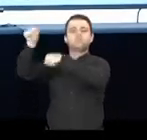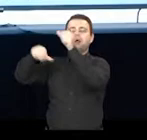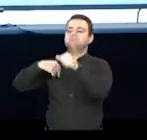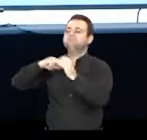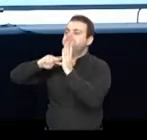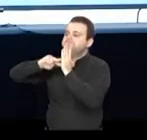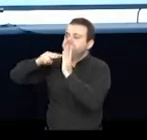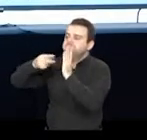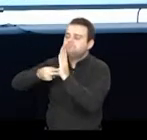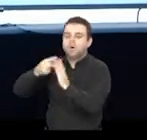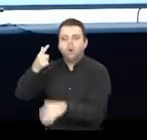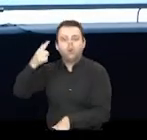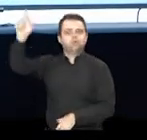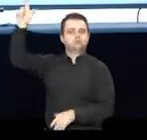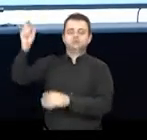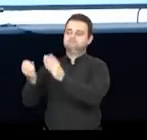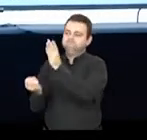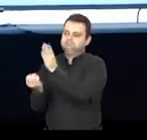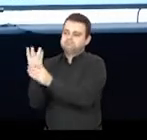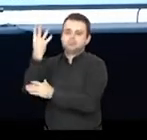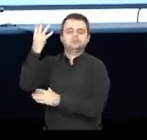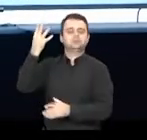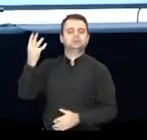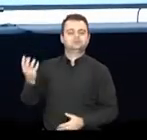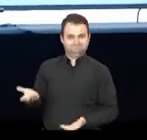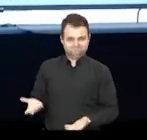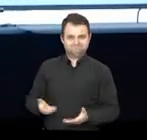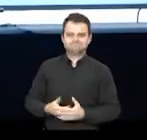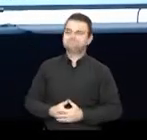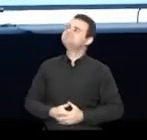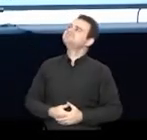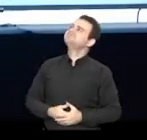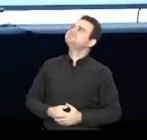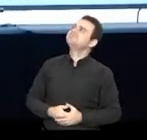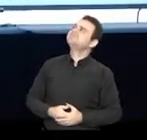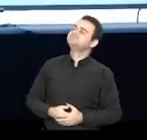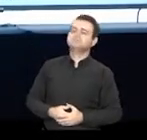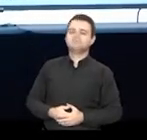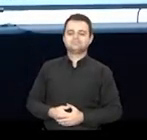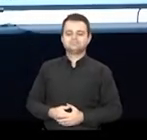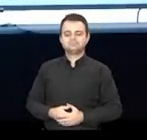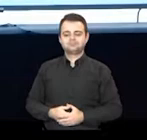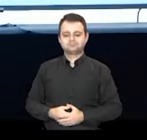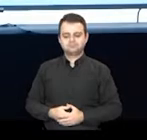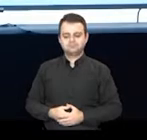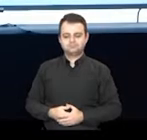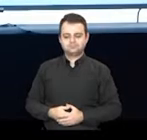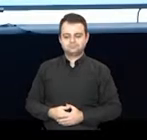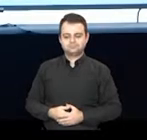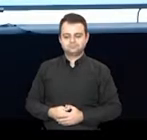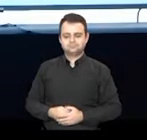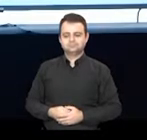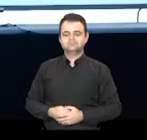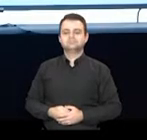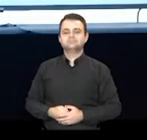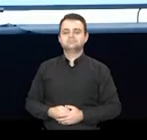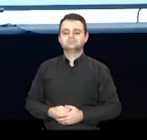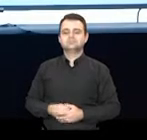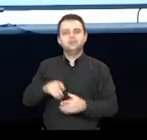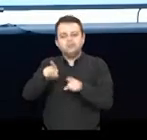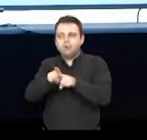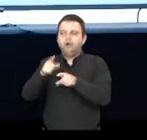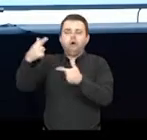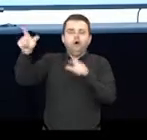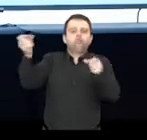ressignificar essa obra. Para atribuir um novo sentido. E eu vou fazendo isso, alterando e